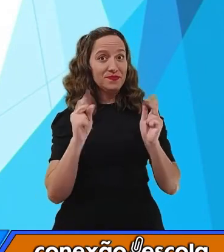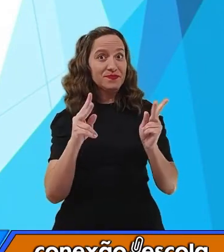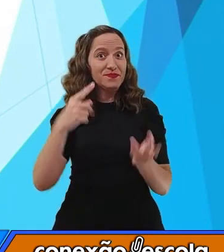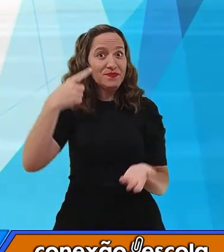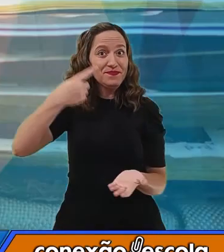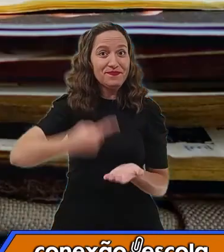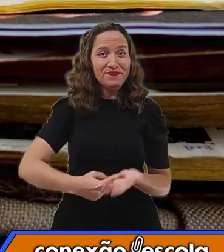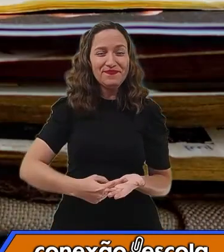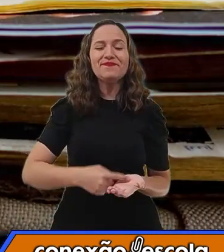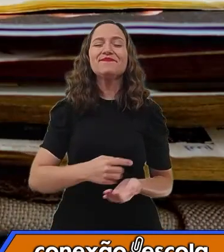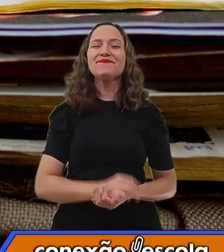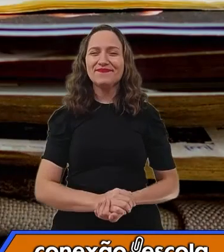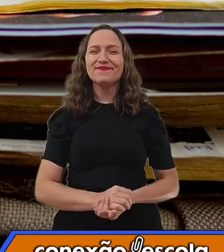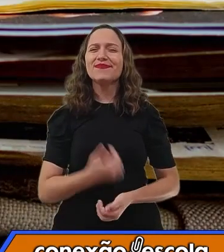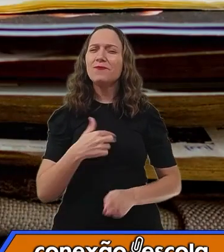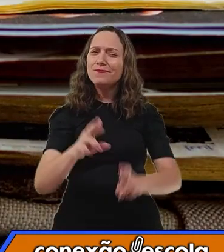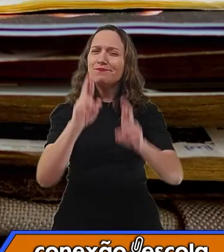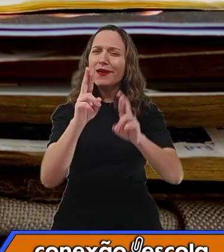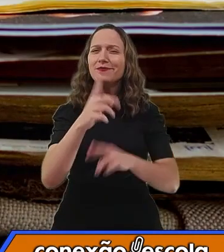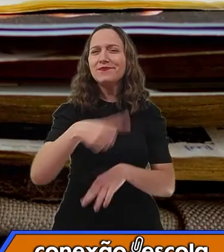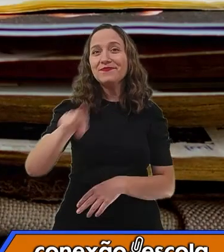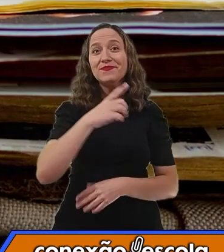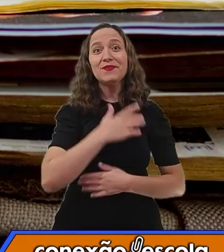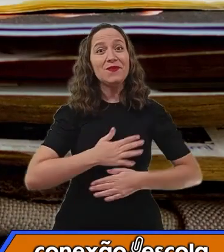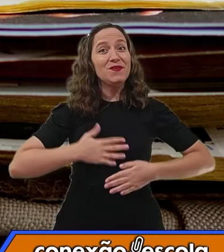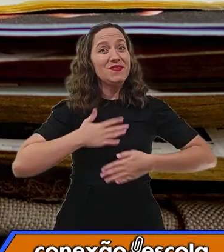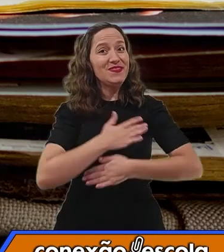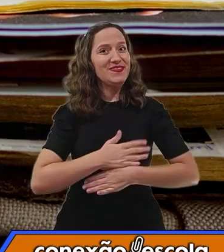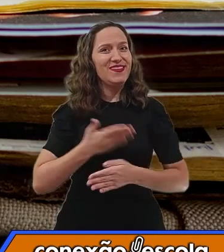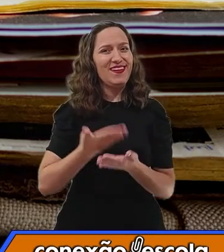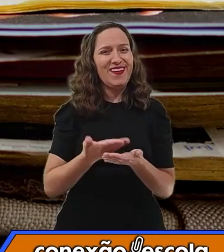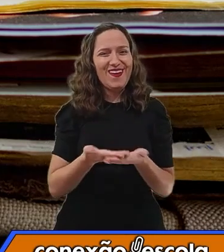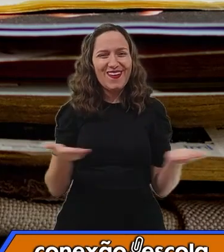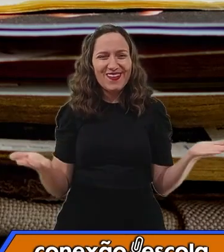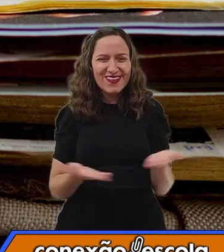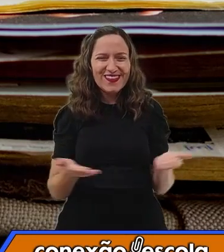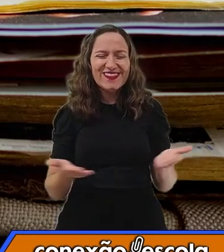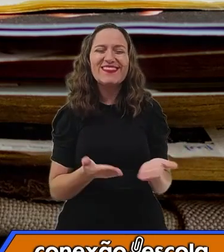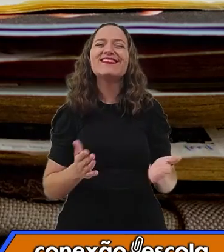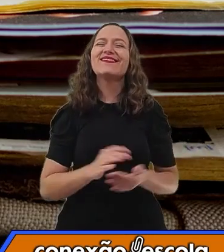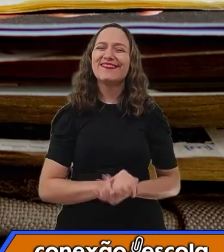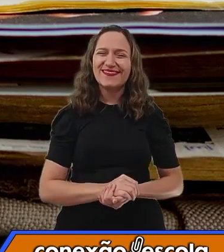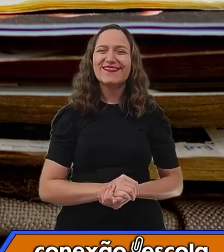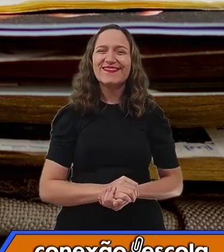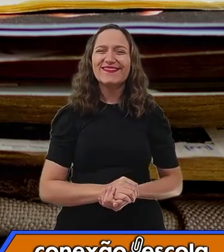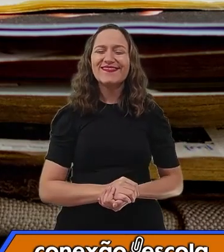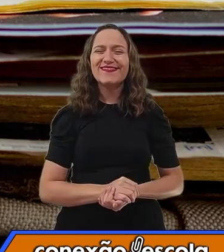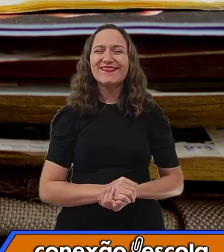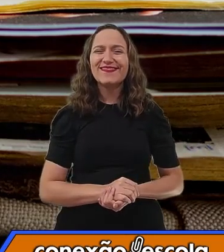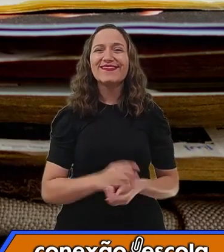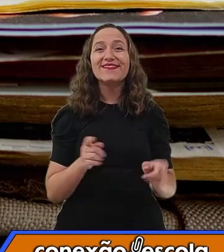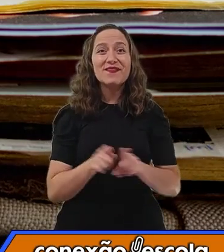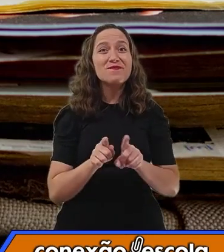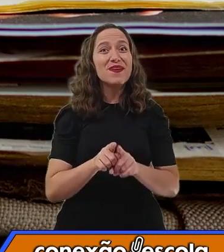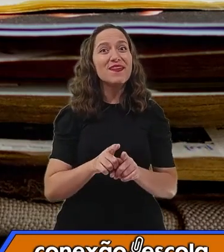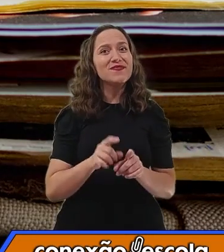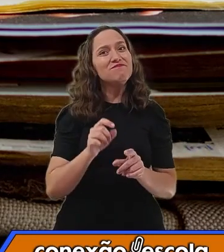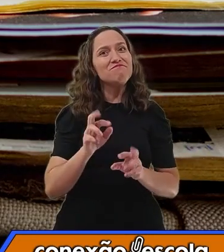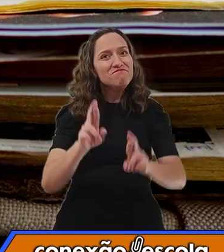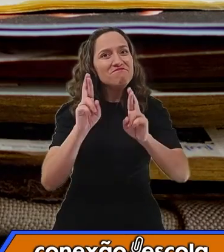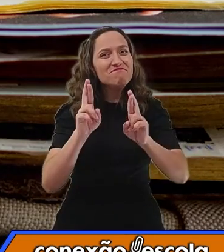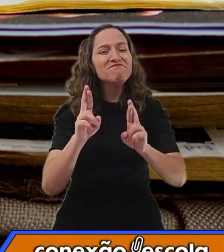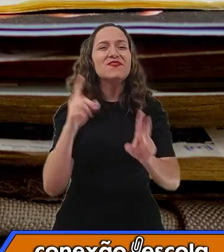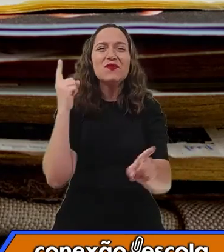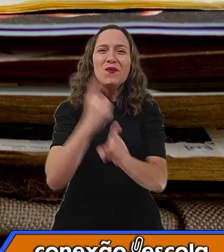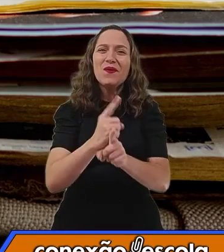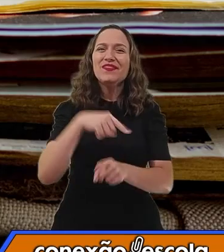pessoal? Olha, espero que vocês tenham gostado da aula, tá bom? E espero nos ver, né? Da